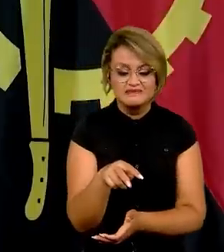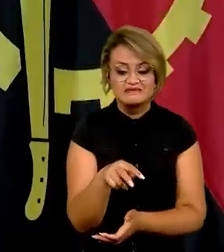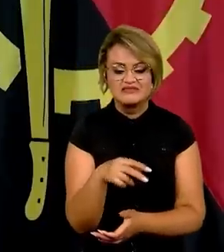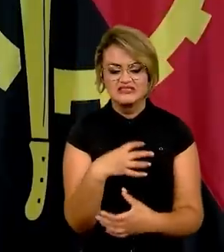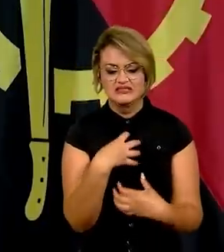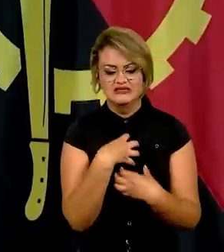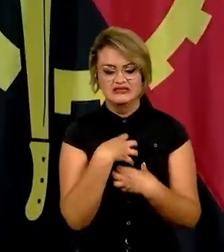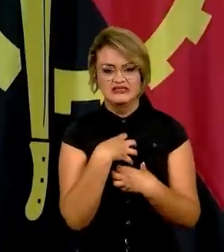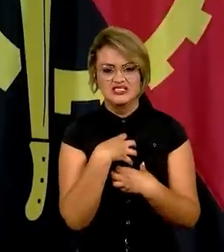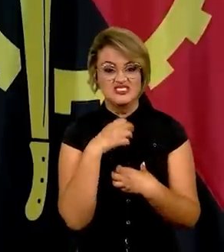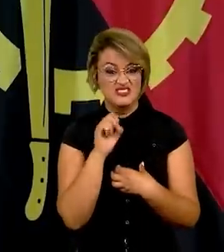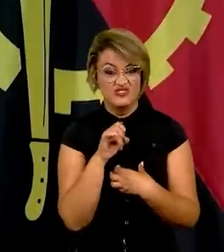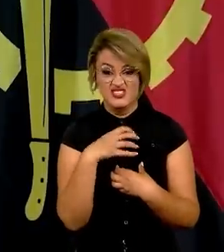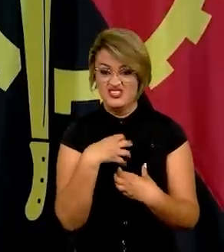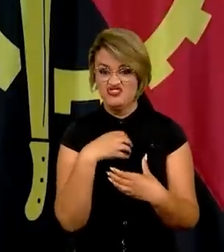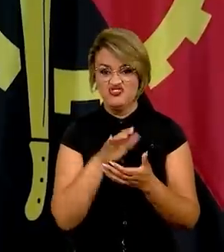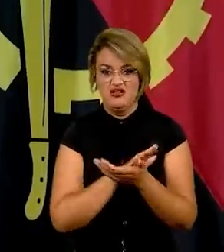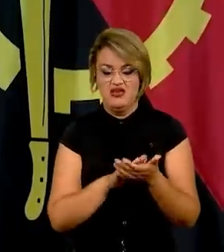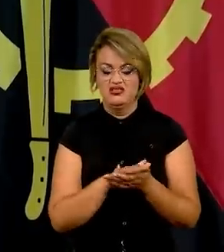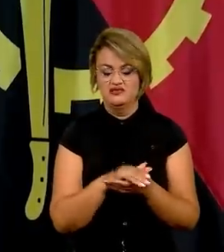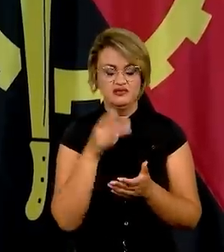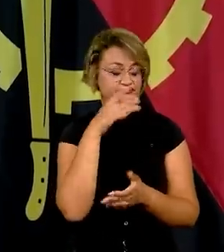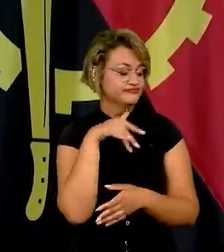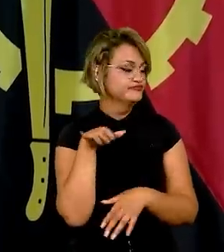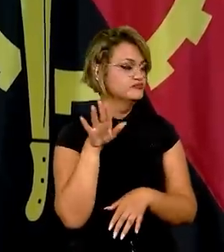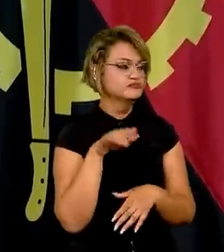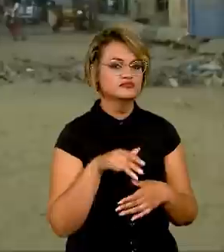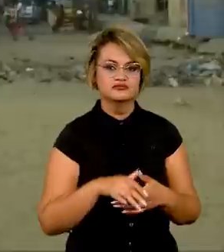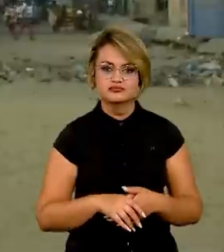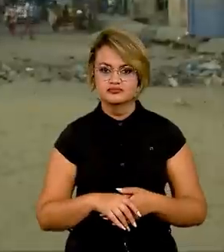carro. Se você não tem, você nem olha para lado.